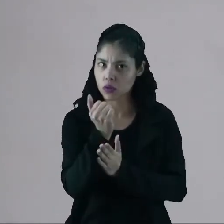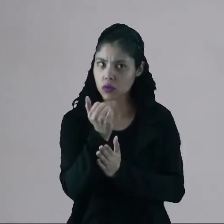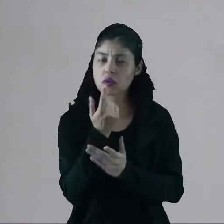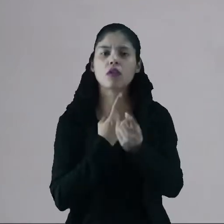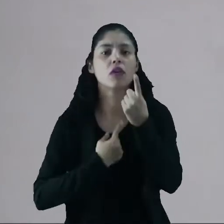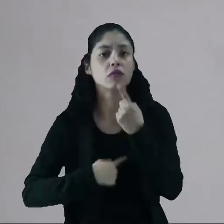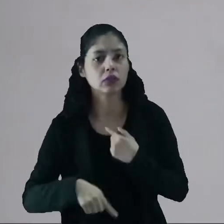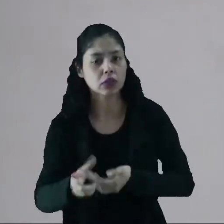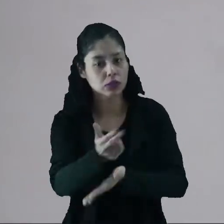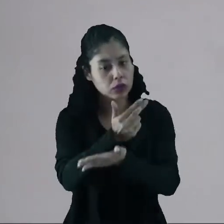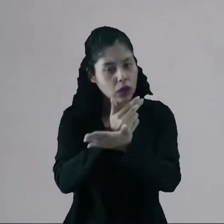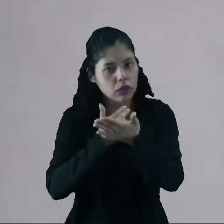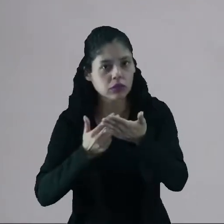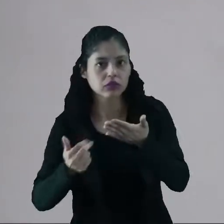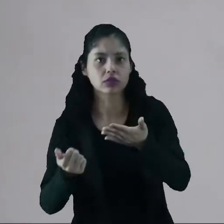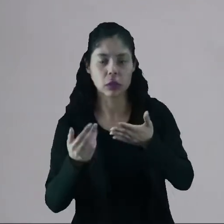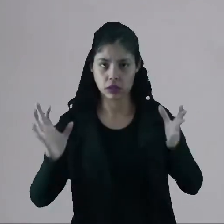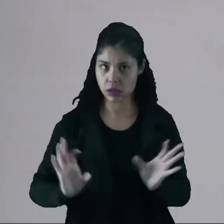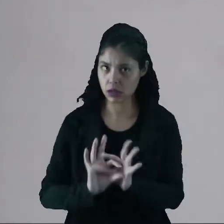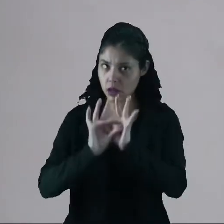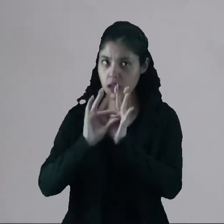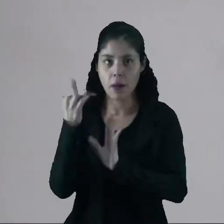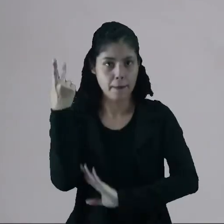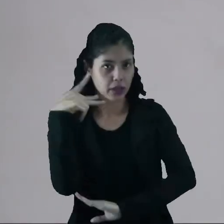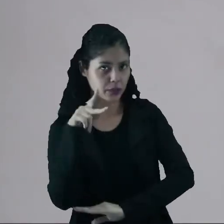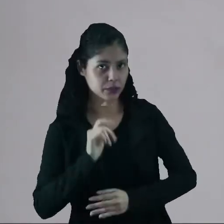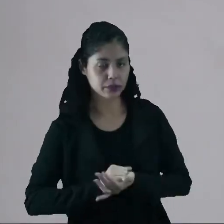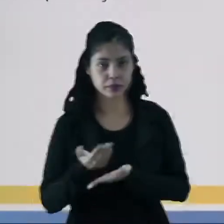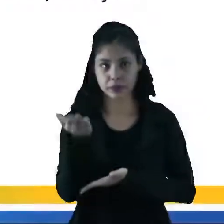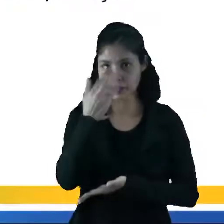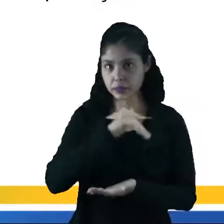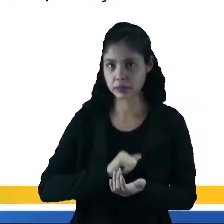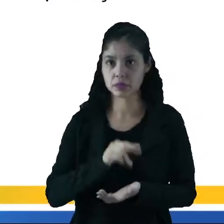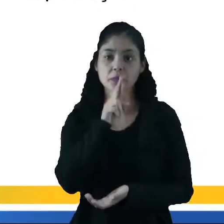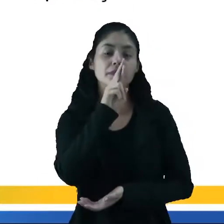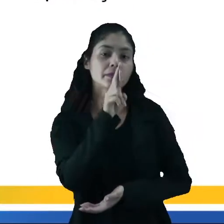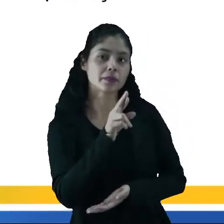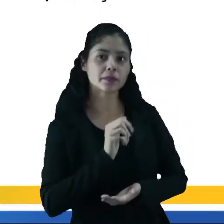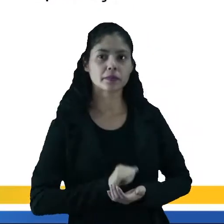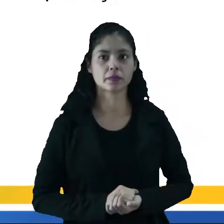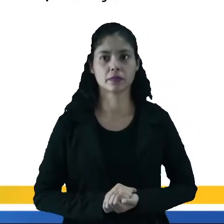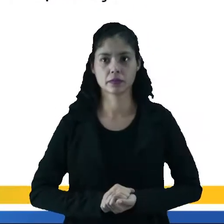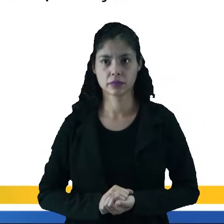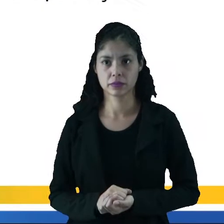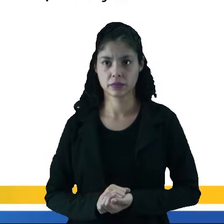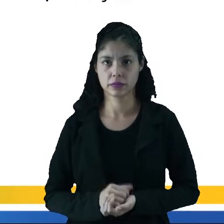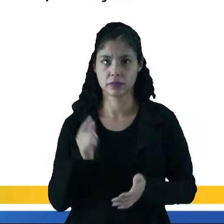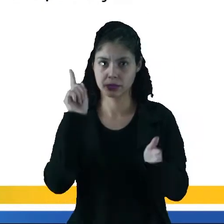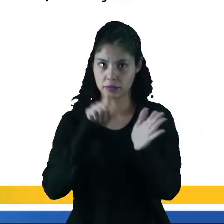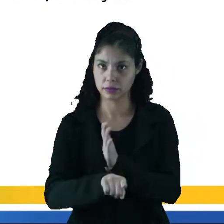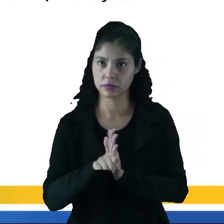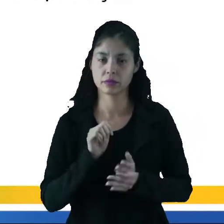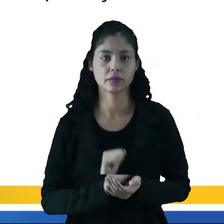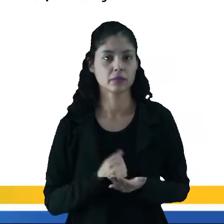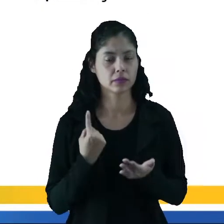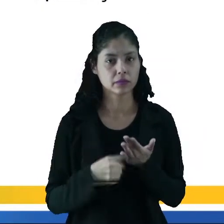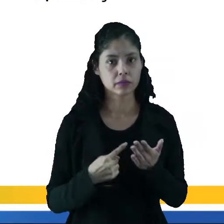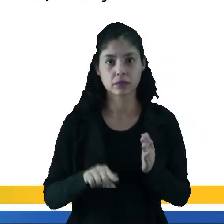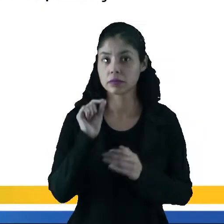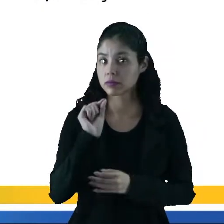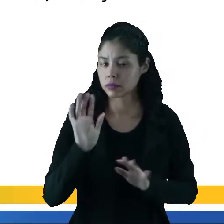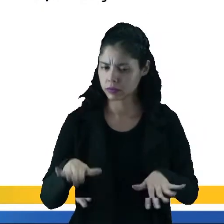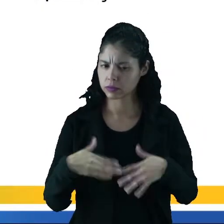esse desejo do artista, em relação ao período. Então, vamos lá. Respondendo a questão, ele pergunta, é marcada